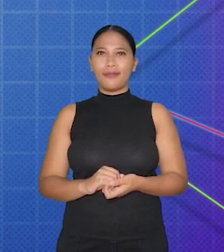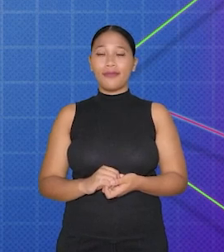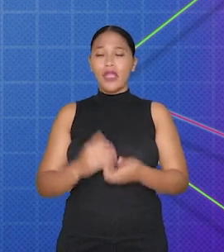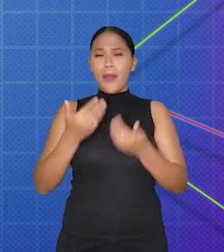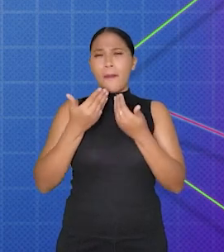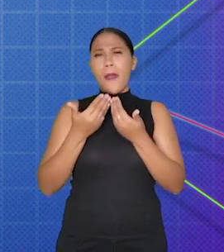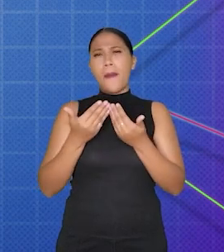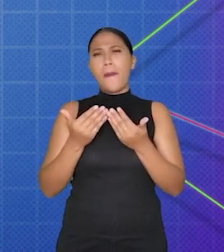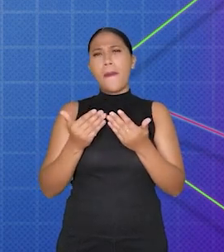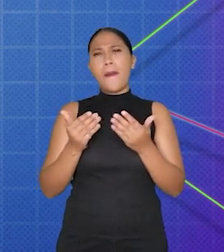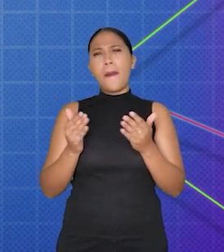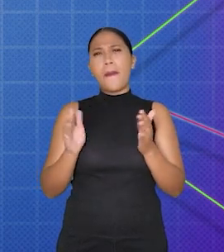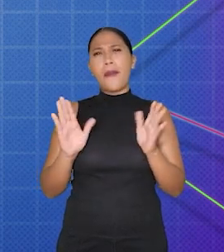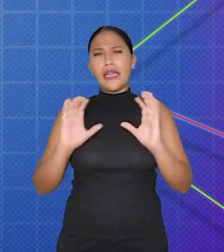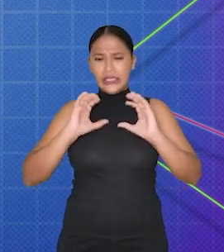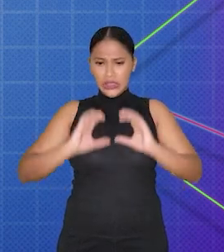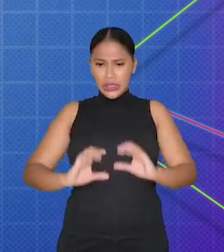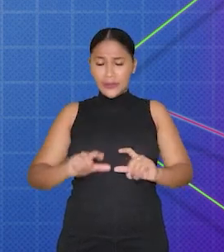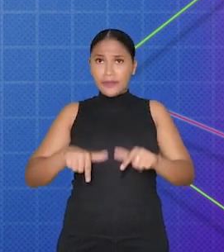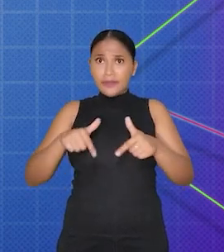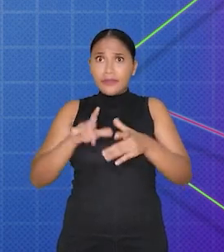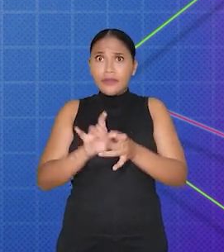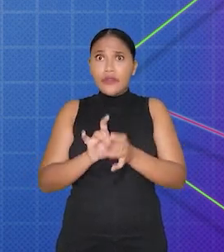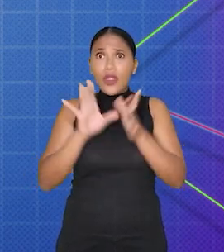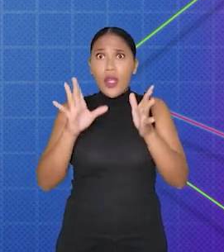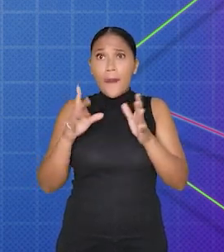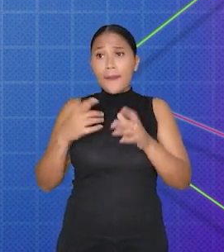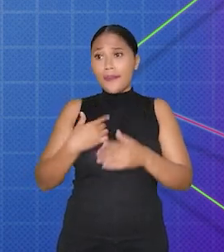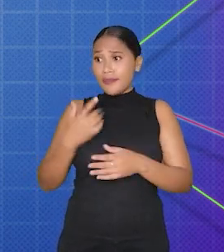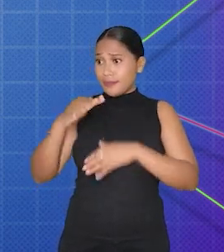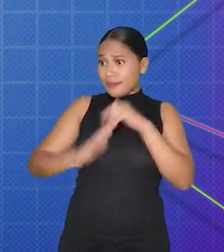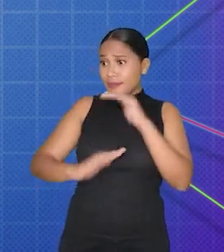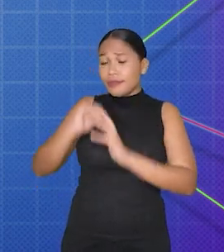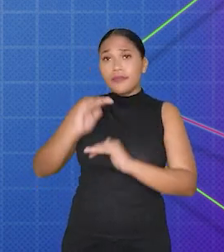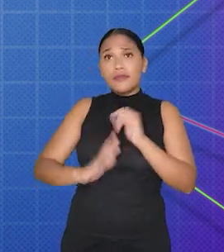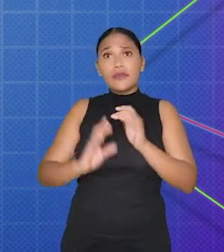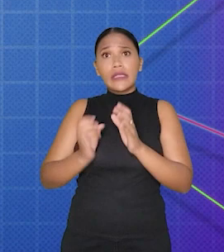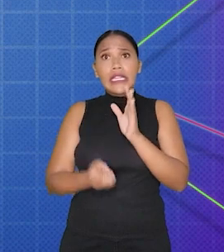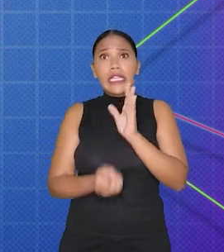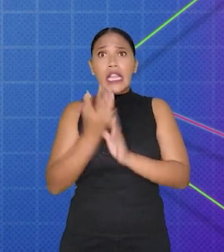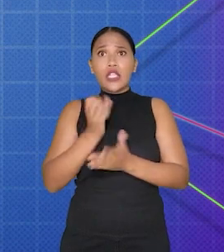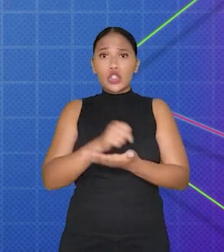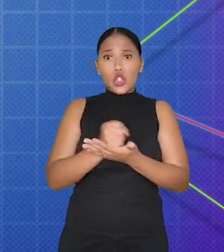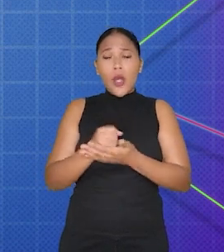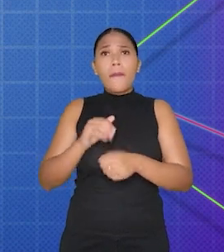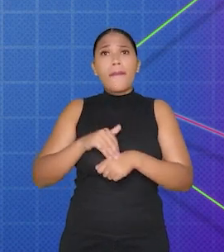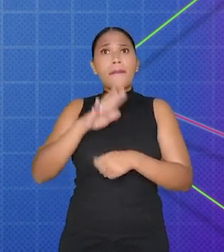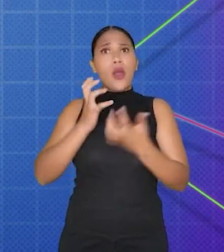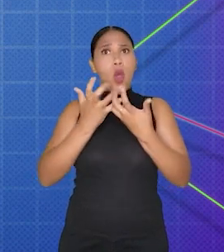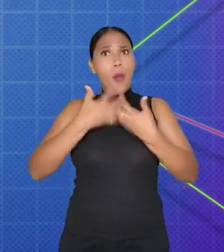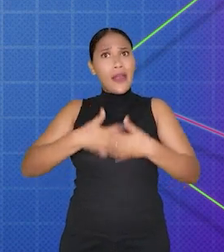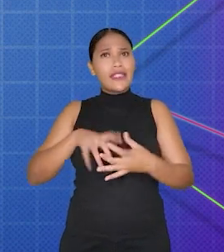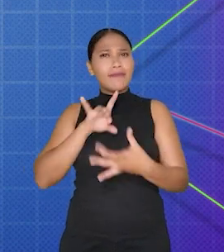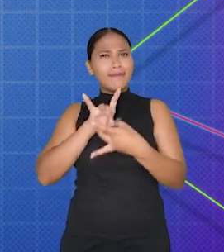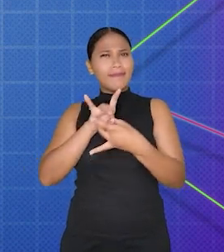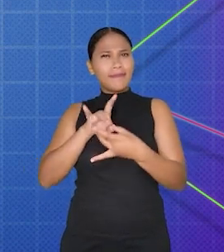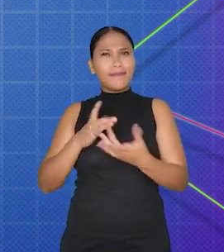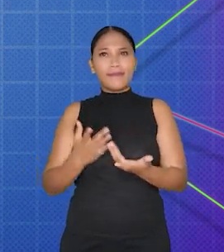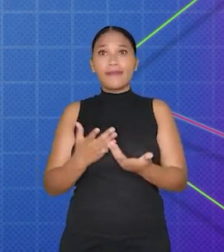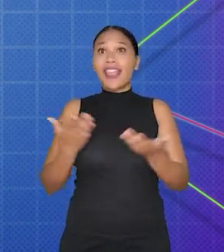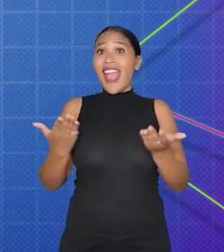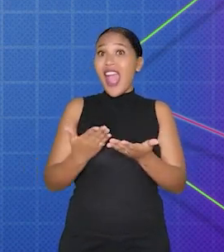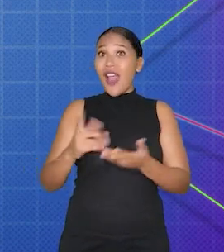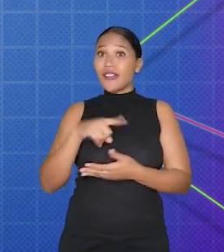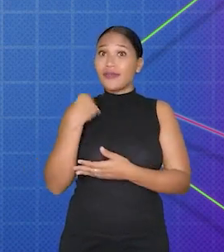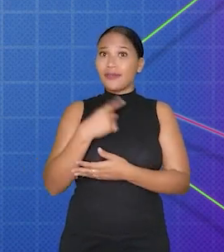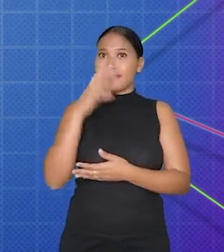A ampla gama de comportamentos disponíveis permite que os desenvolvedores personalizem e criem jogos mais complexos e envolventes.